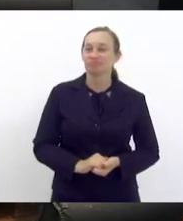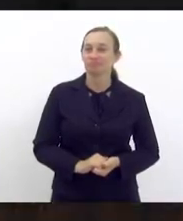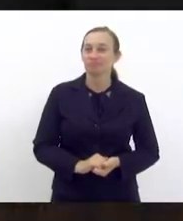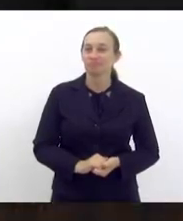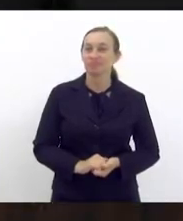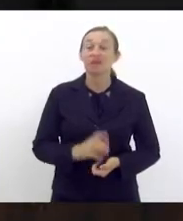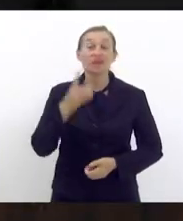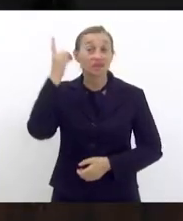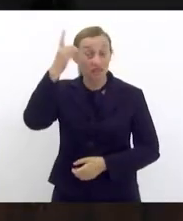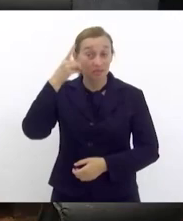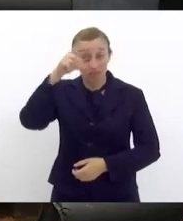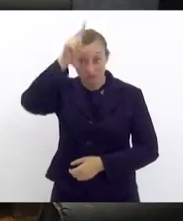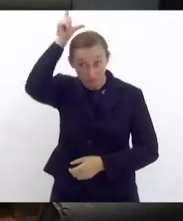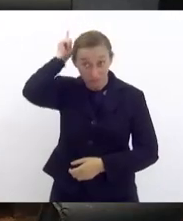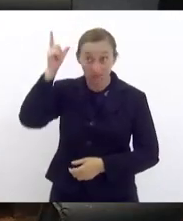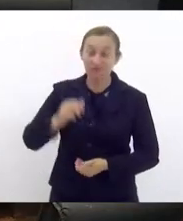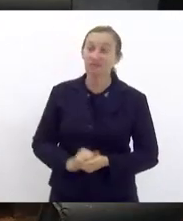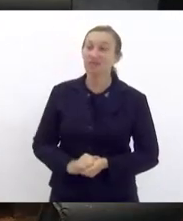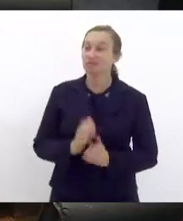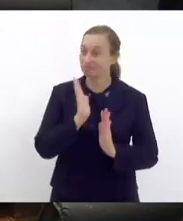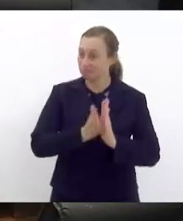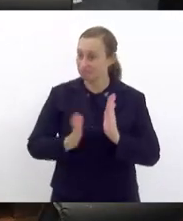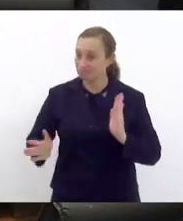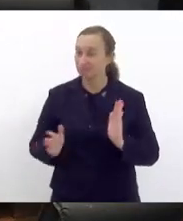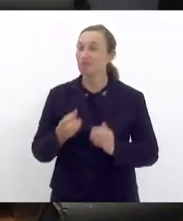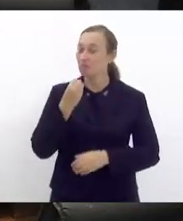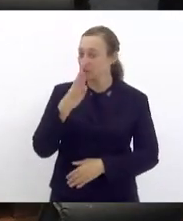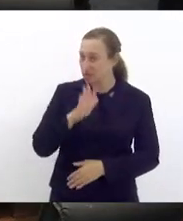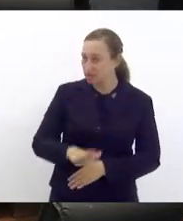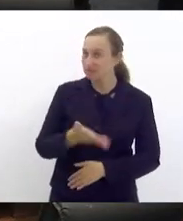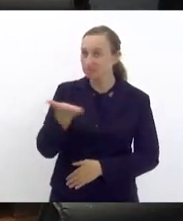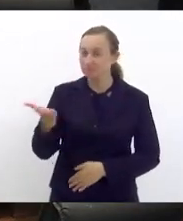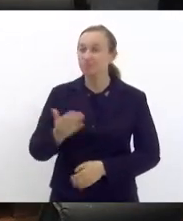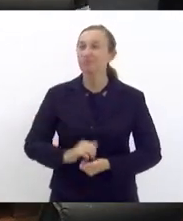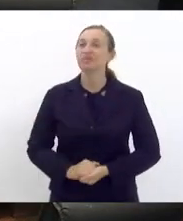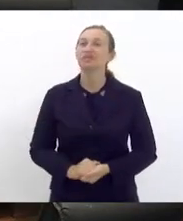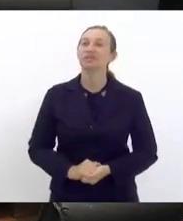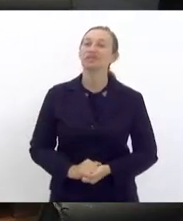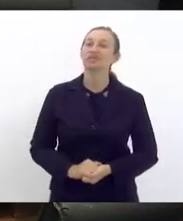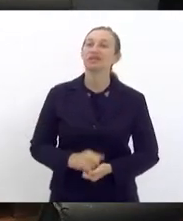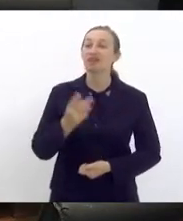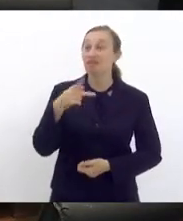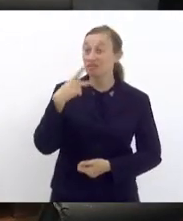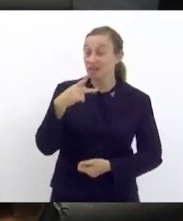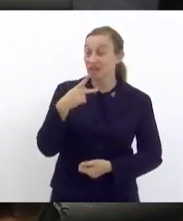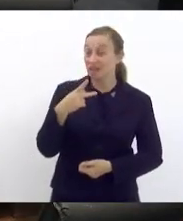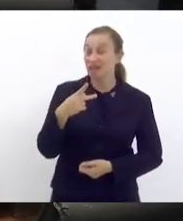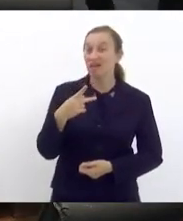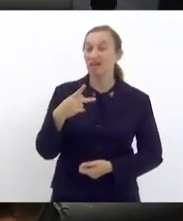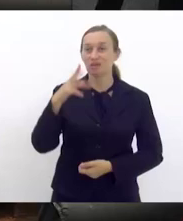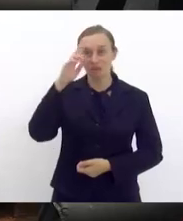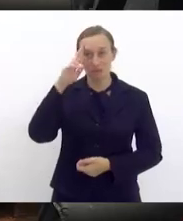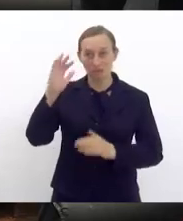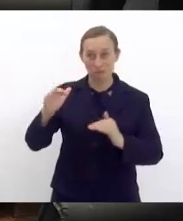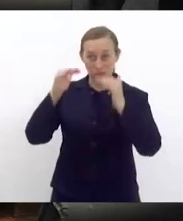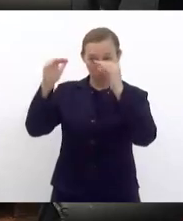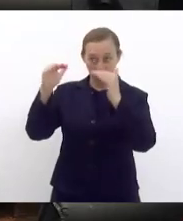Deputado Luiz Paulo. É uma questão de ordem. A vontade. E especificamente com vossa excelência.